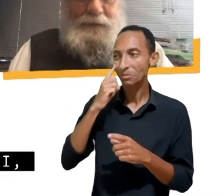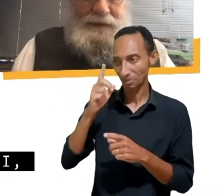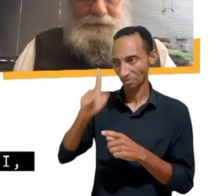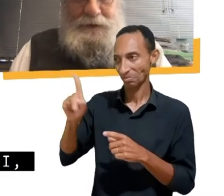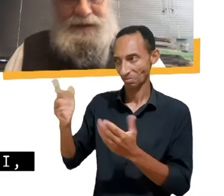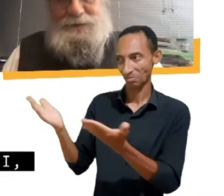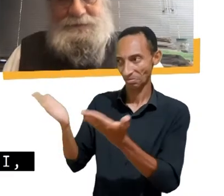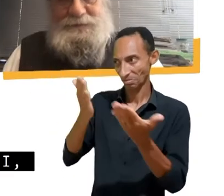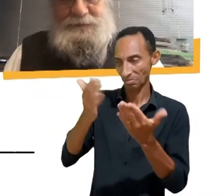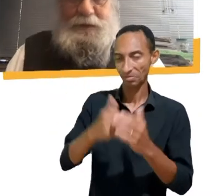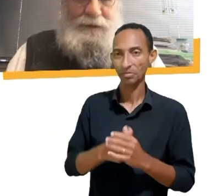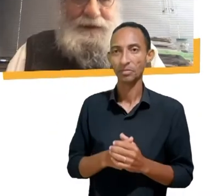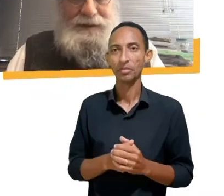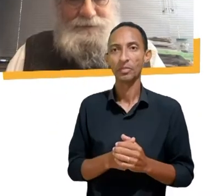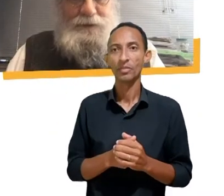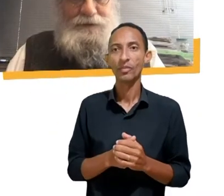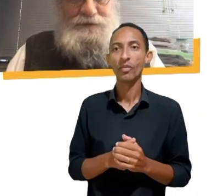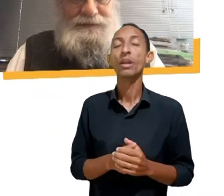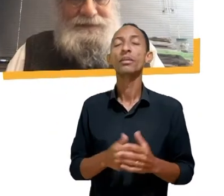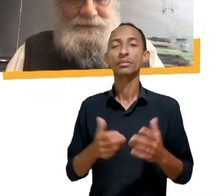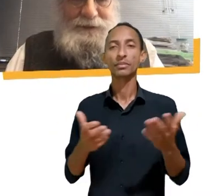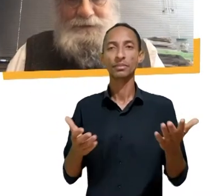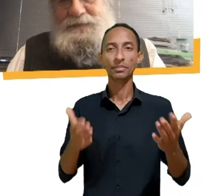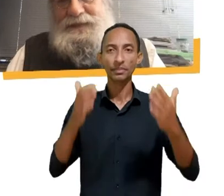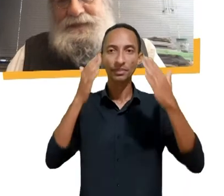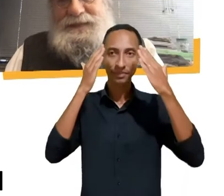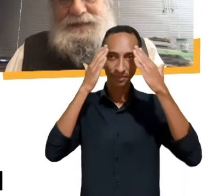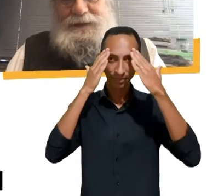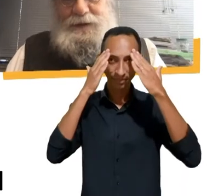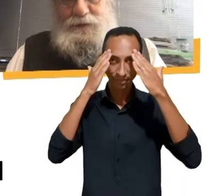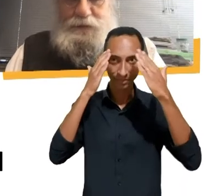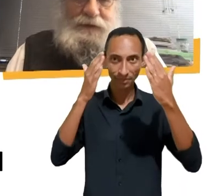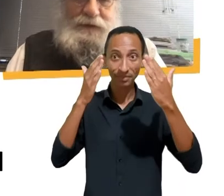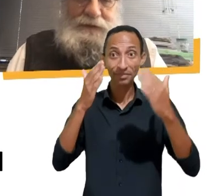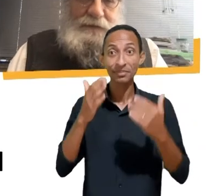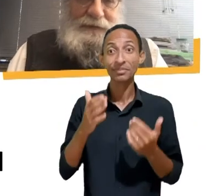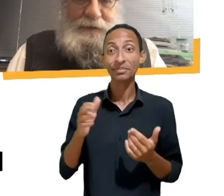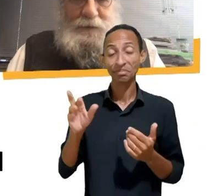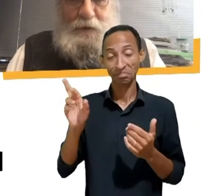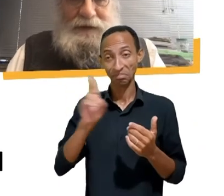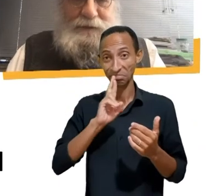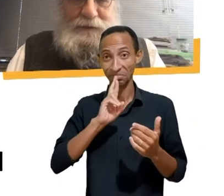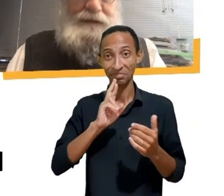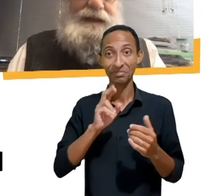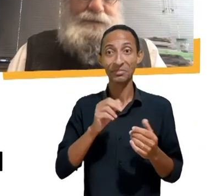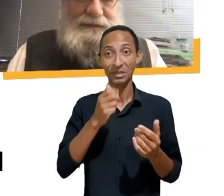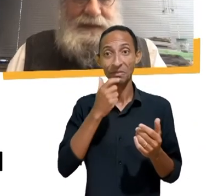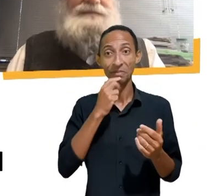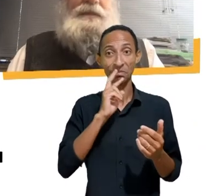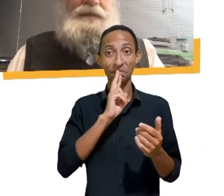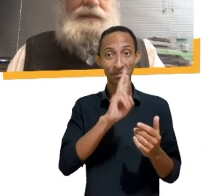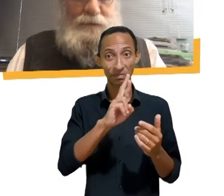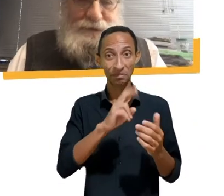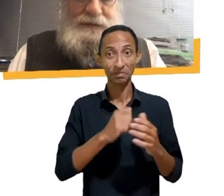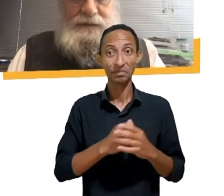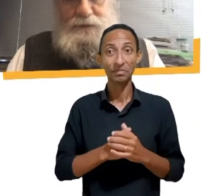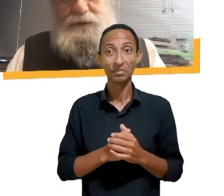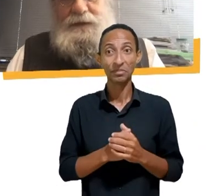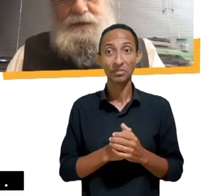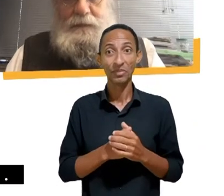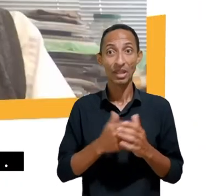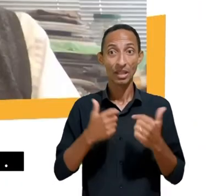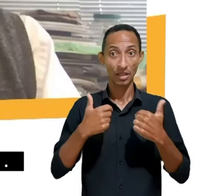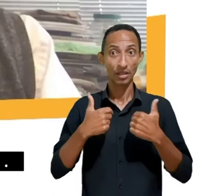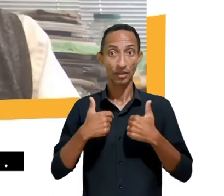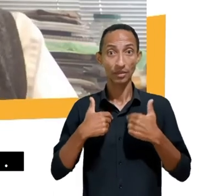Muito bem. Muito obrigado. Não é uma resposta trivial. Eu acho, eu estou falando evidentemente como alguém não ligado às áreas de pedagogia,